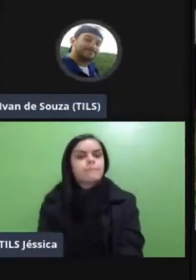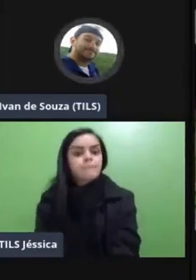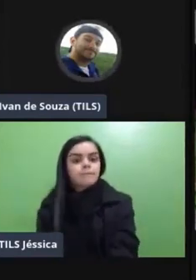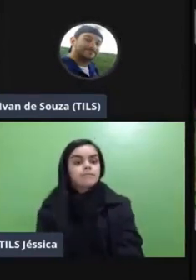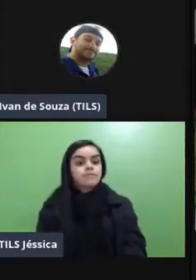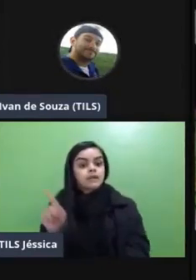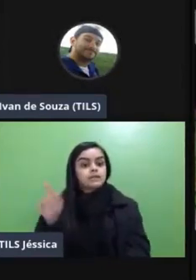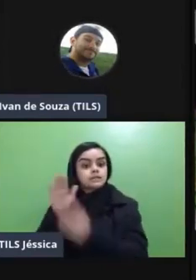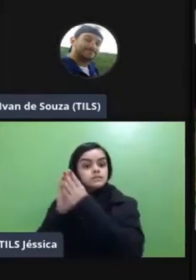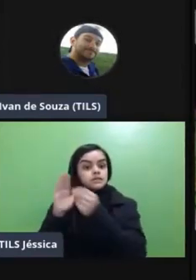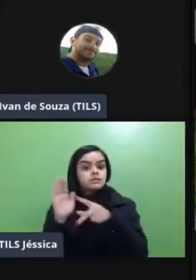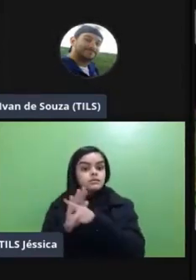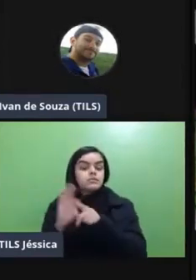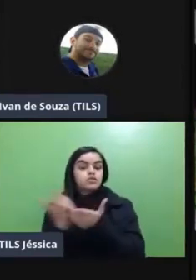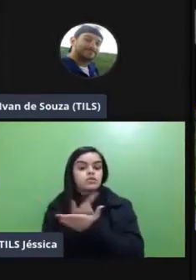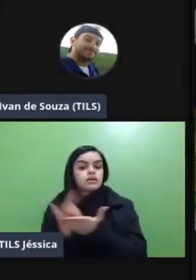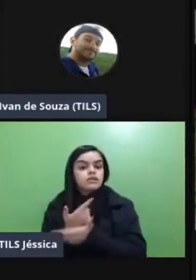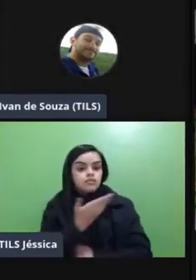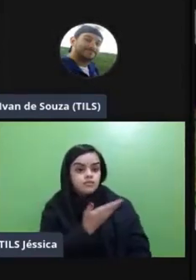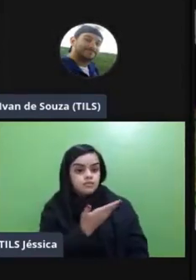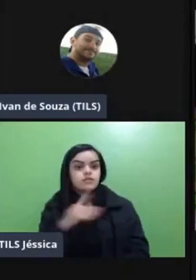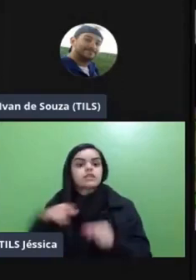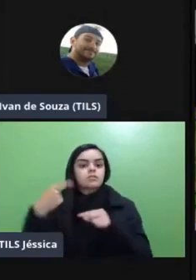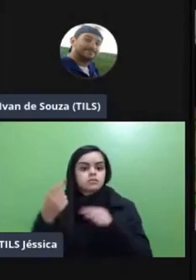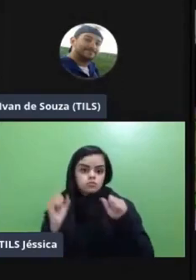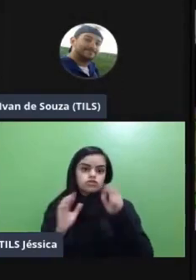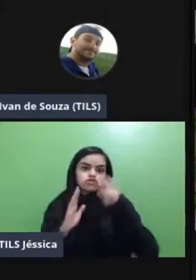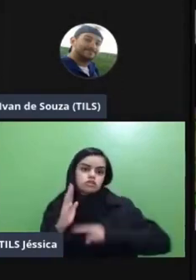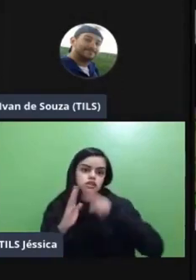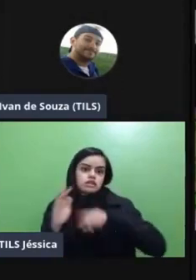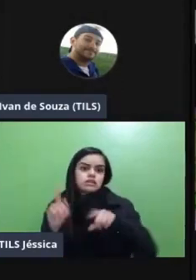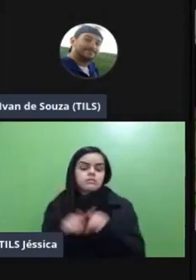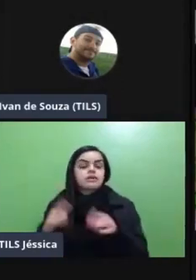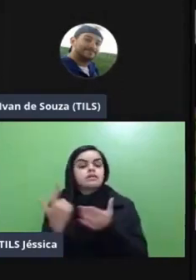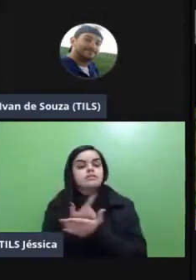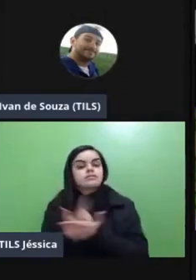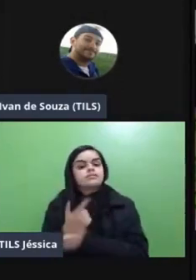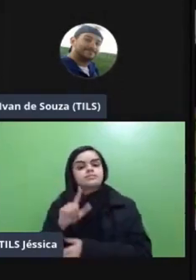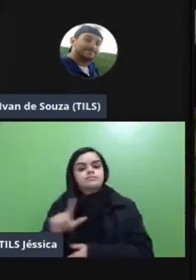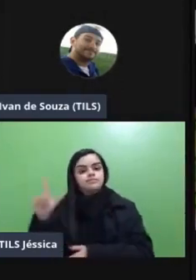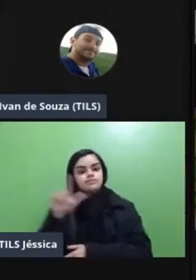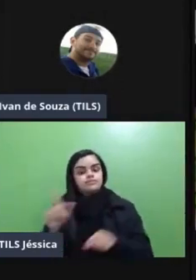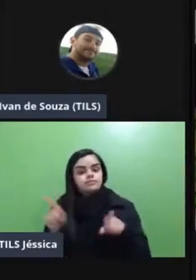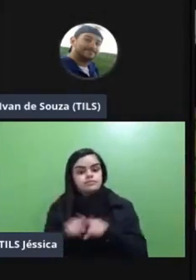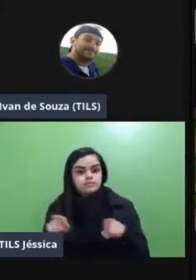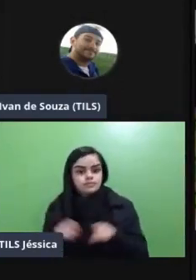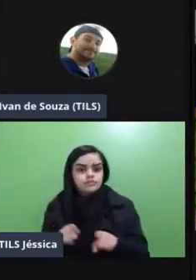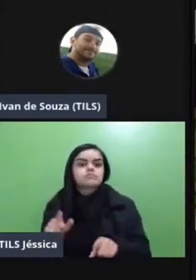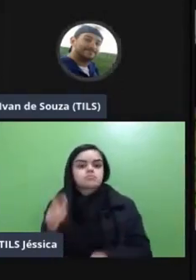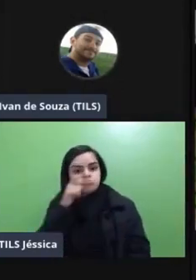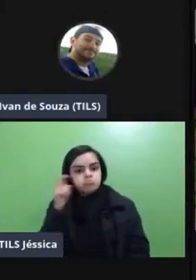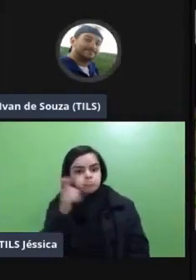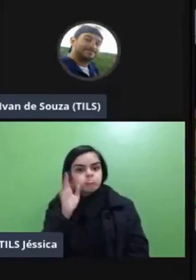foram mapeados por esse livrinho aqui que eu indico depois a leitura e o blended e tem também o livro da professora Lilian Bassi que é o livro verdinho que é bem interessante